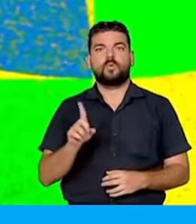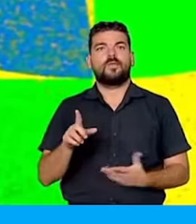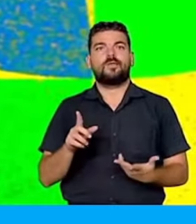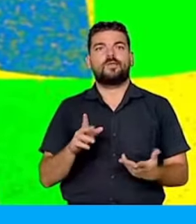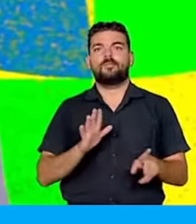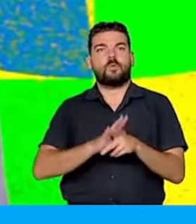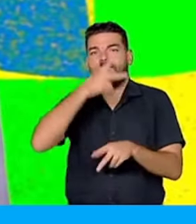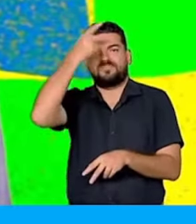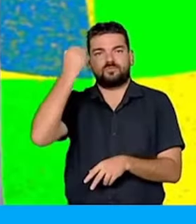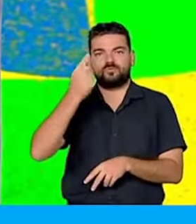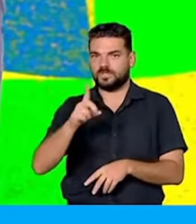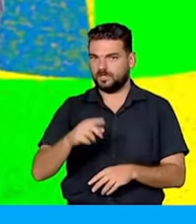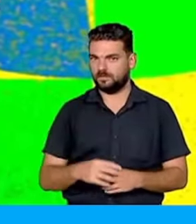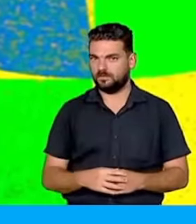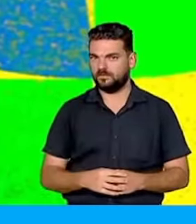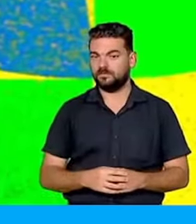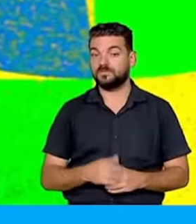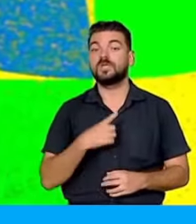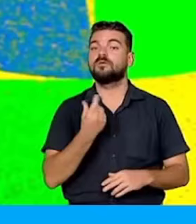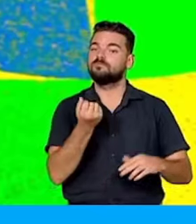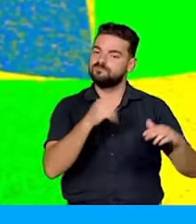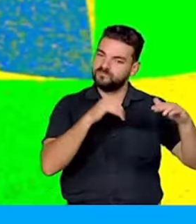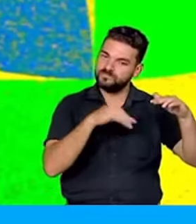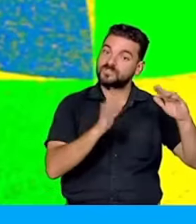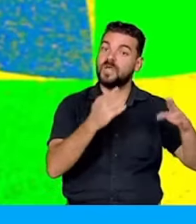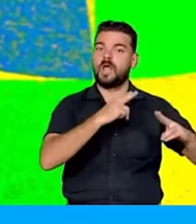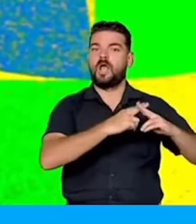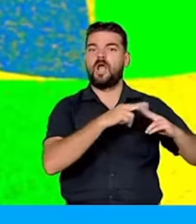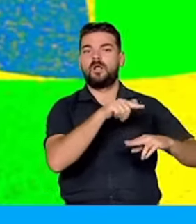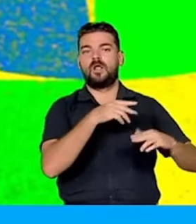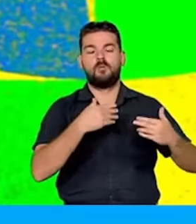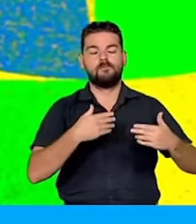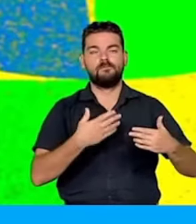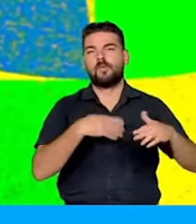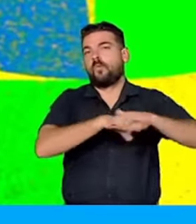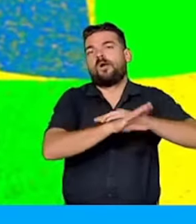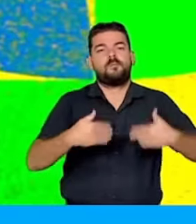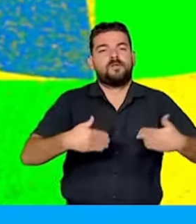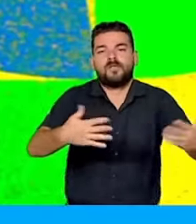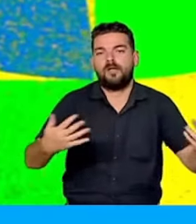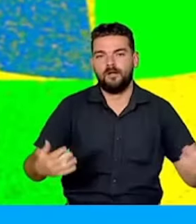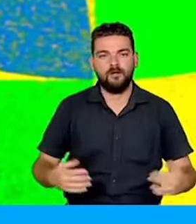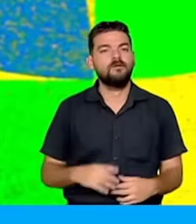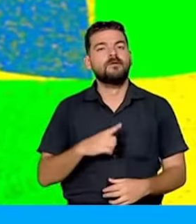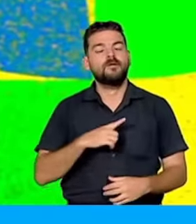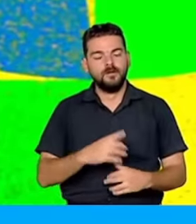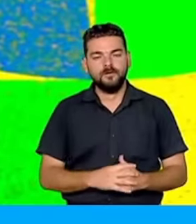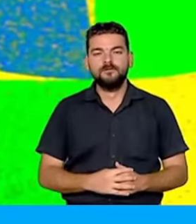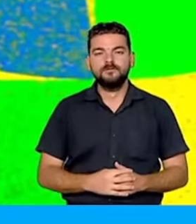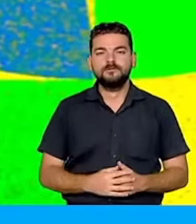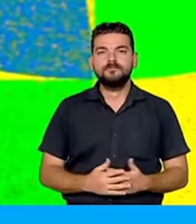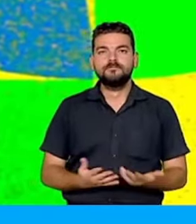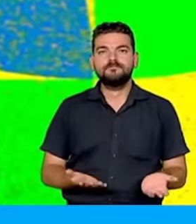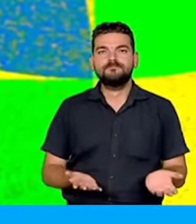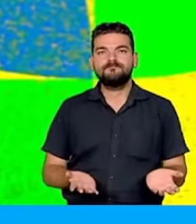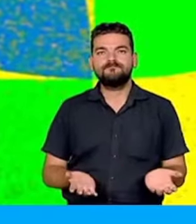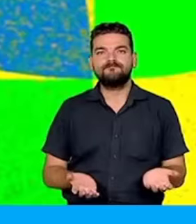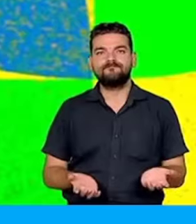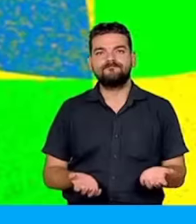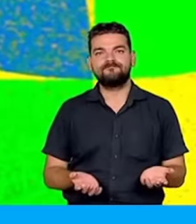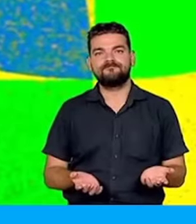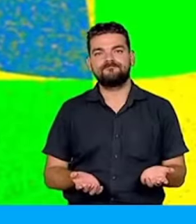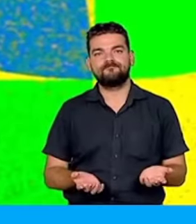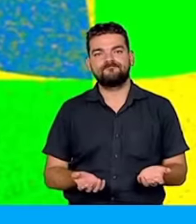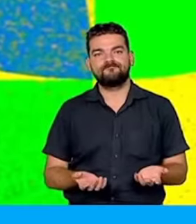dinheiro da prefeitura, dinheiro estava lá na Caixa, estava lá no Ministério das Cidades. Se a gente